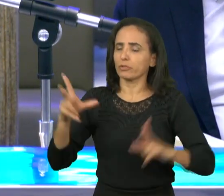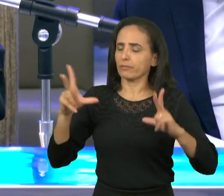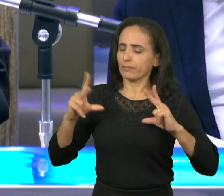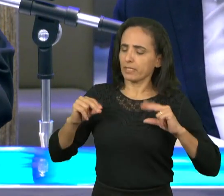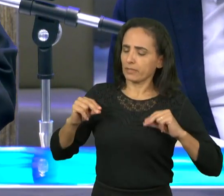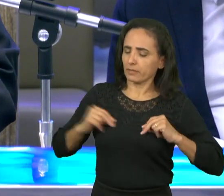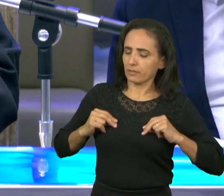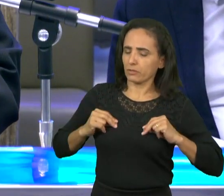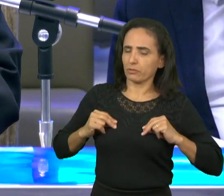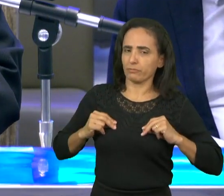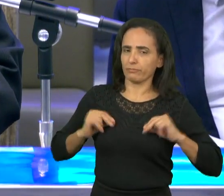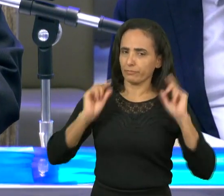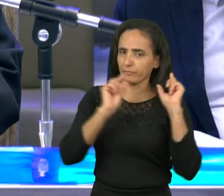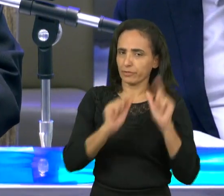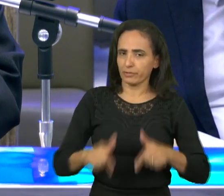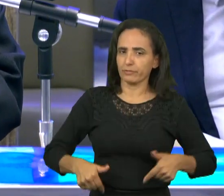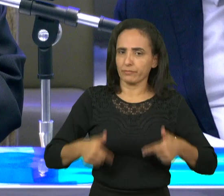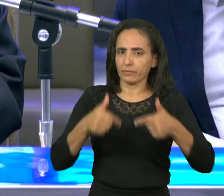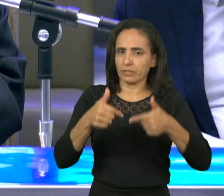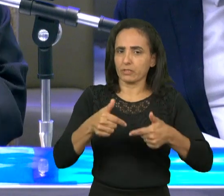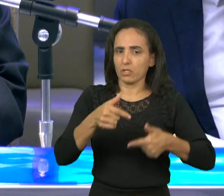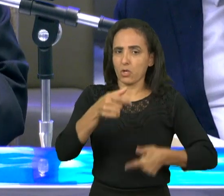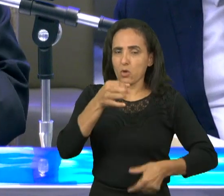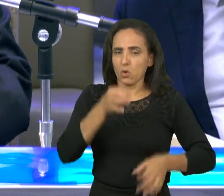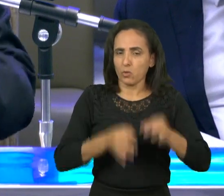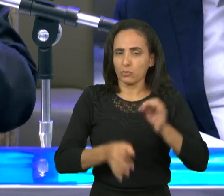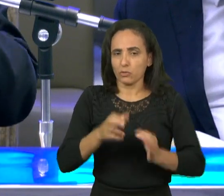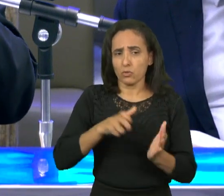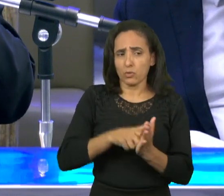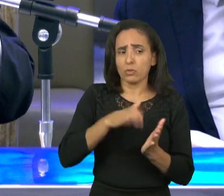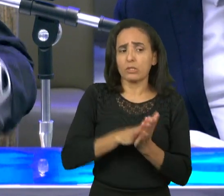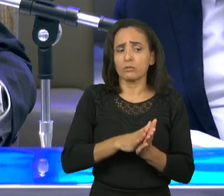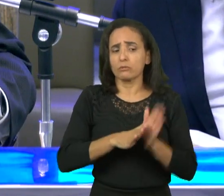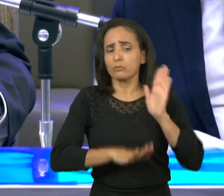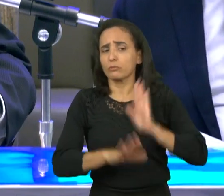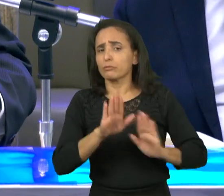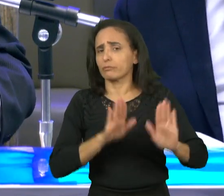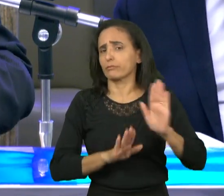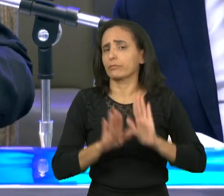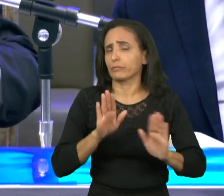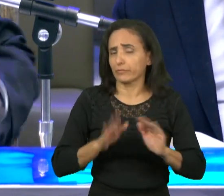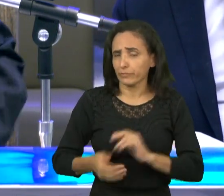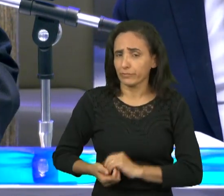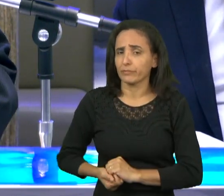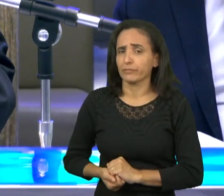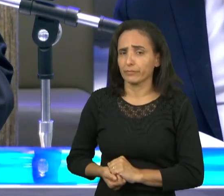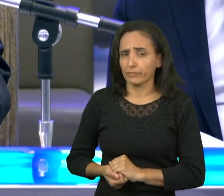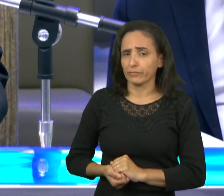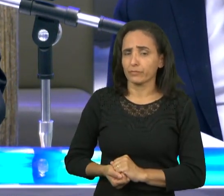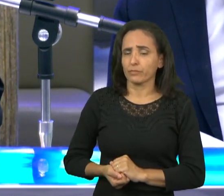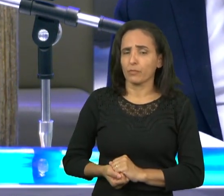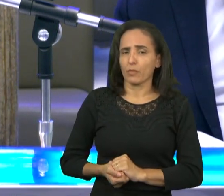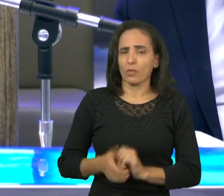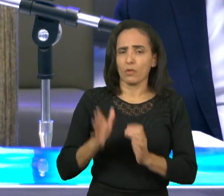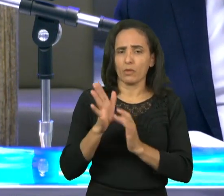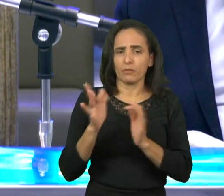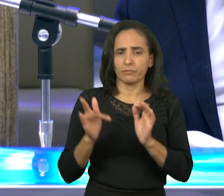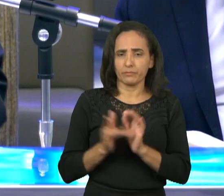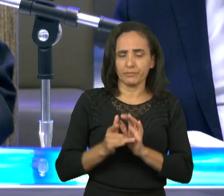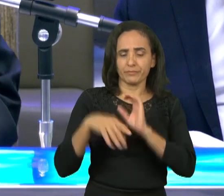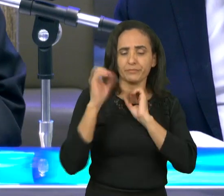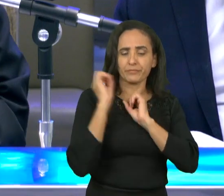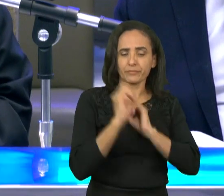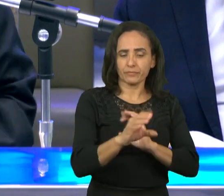juízo. Não é isso? Que está, é apresentado aqui neste sermão profético